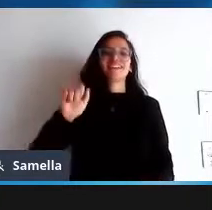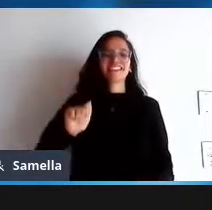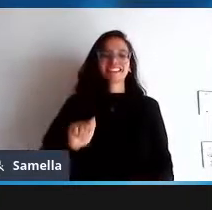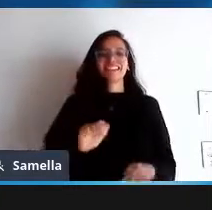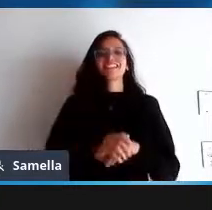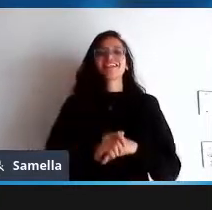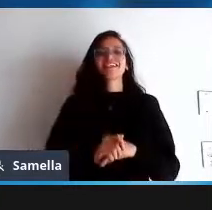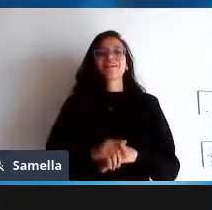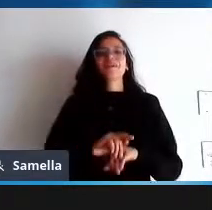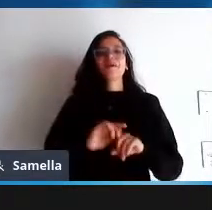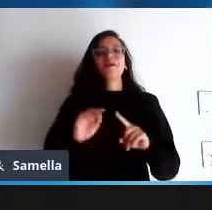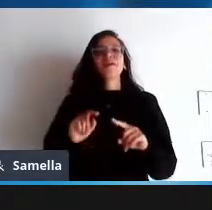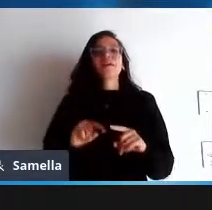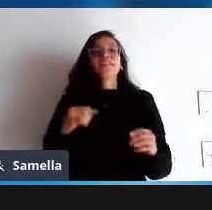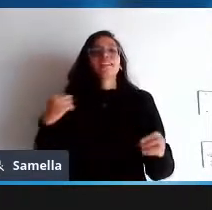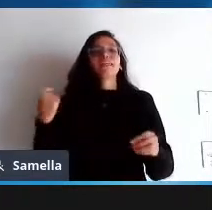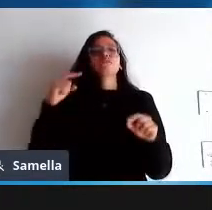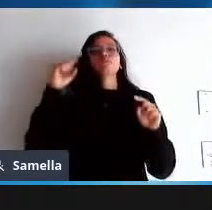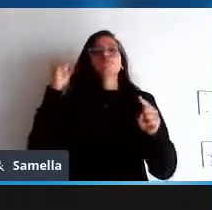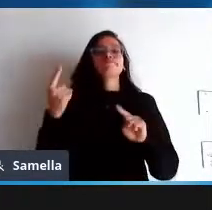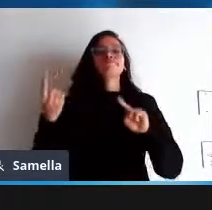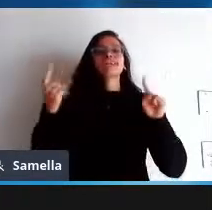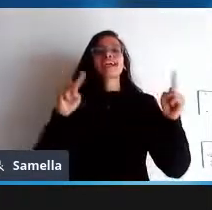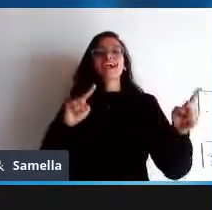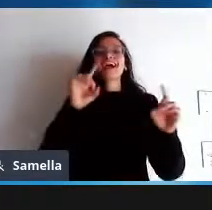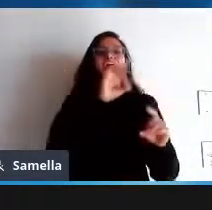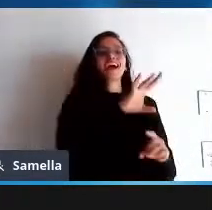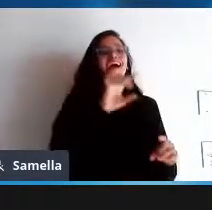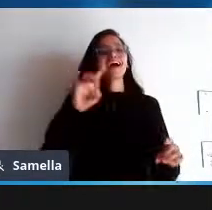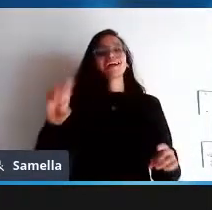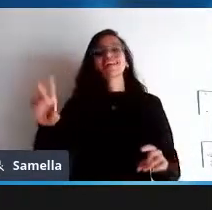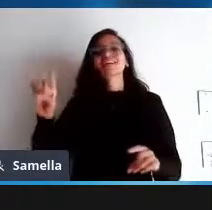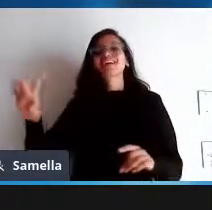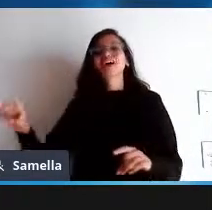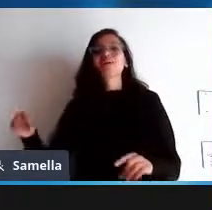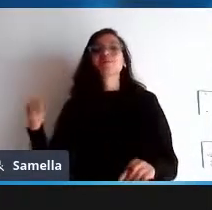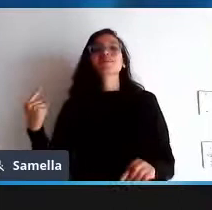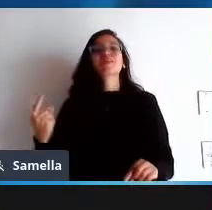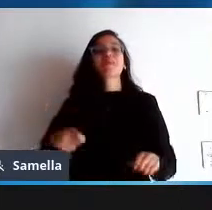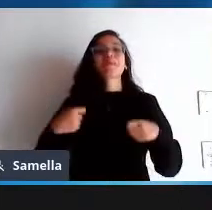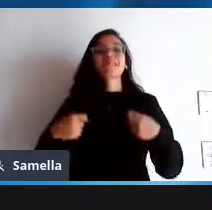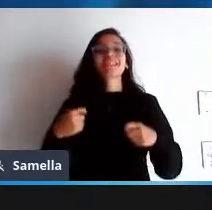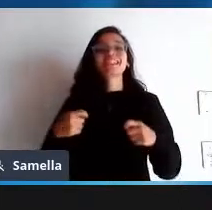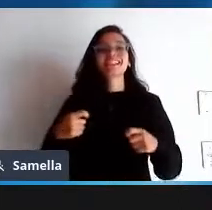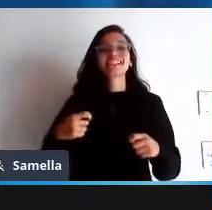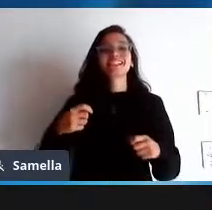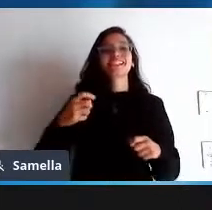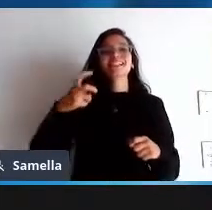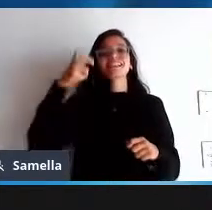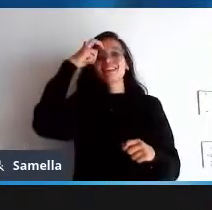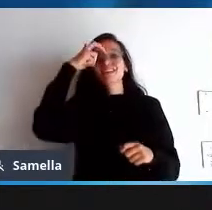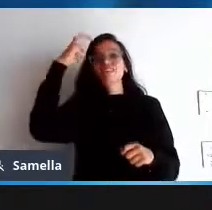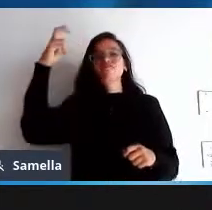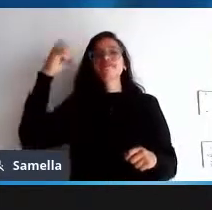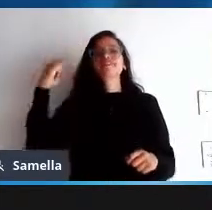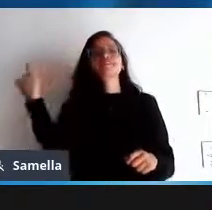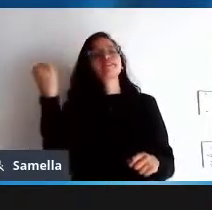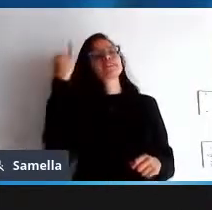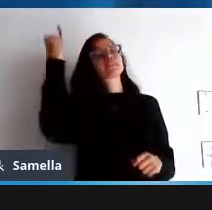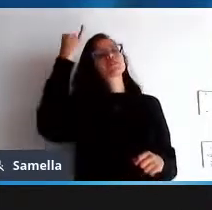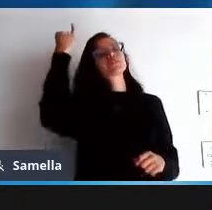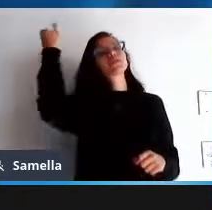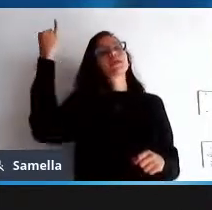não se enxergarem como participantes ativos e importantes da coletividade não existe comunidade não existe cultura e muito menos